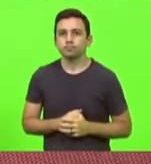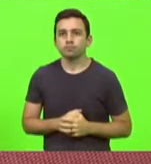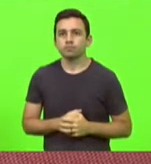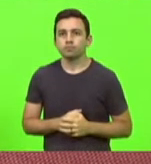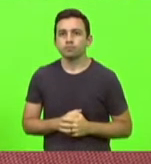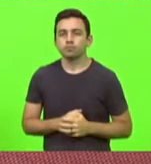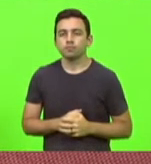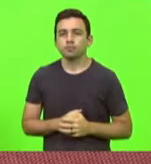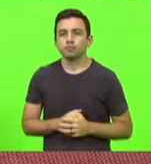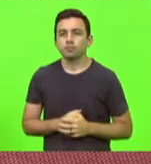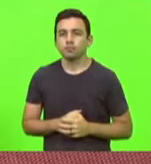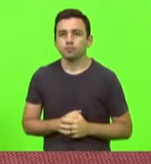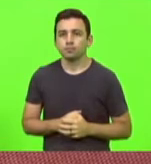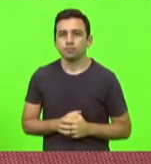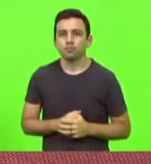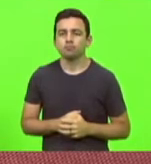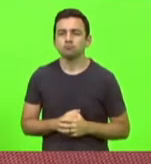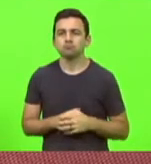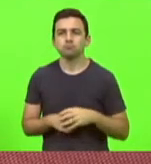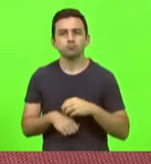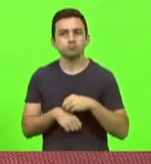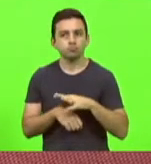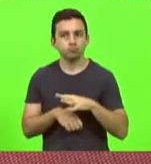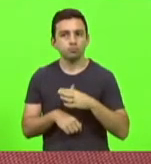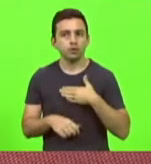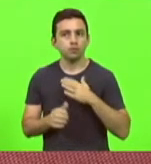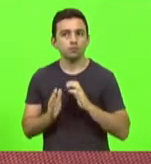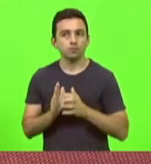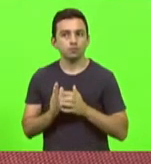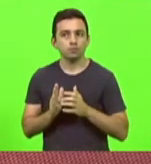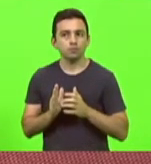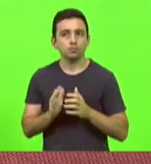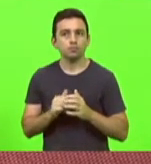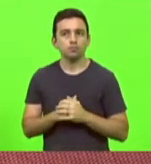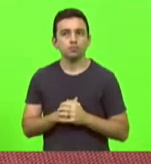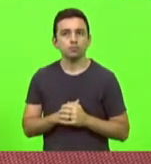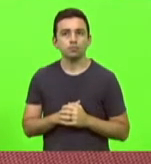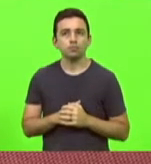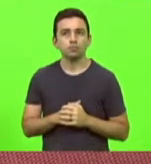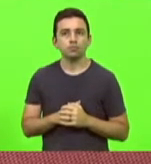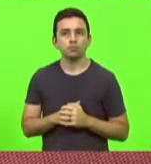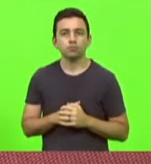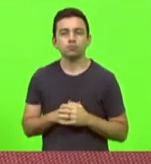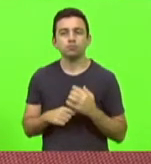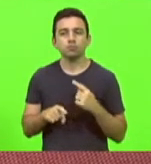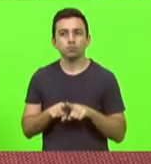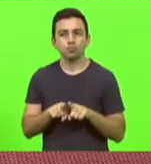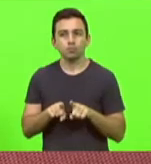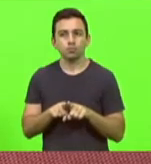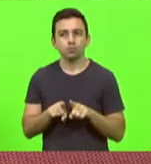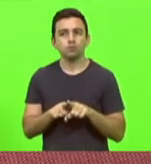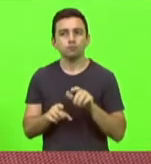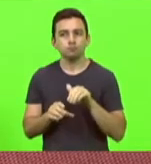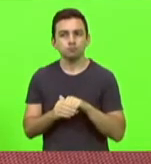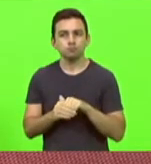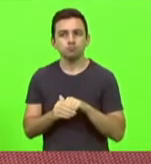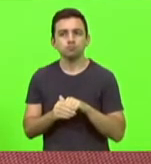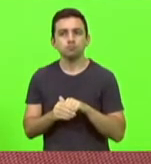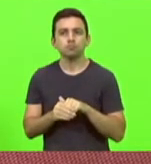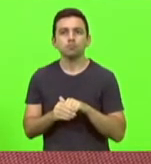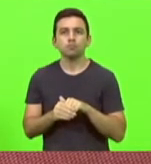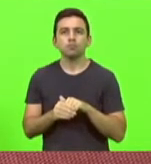Por orientação do partido e pelo mesmo motivo que me fez votar em vossa excelência,